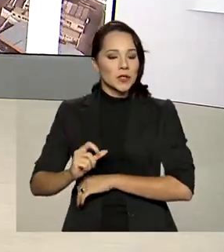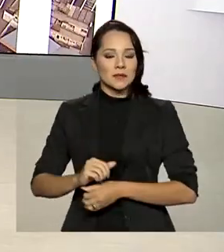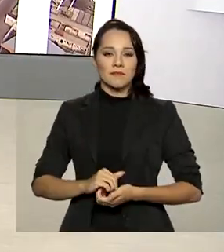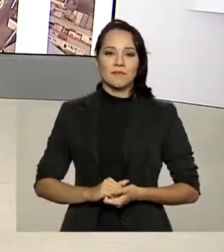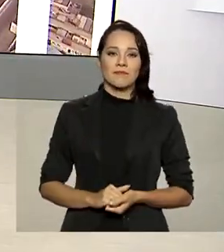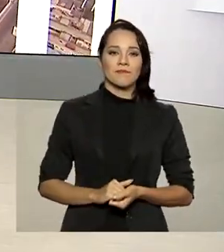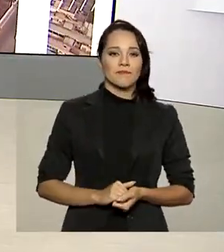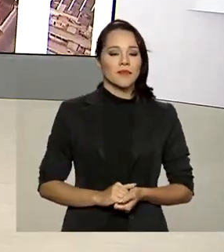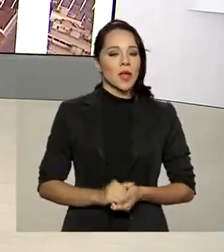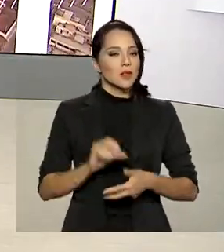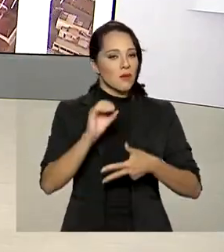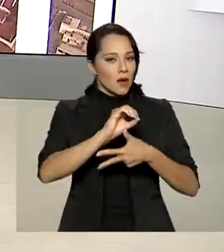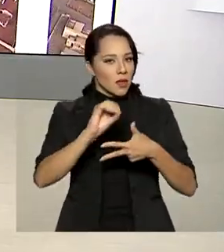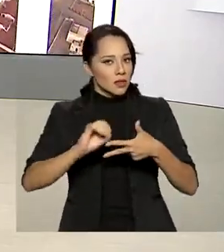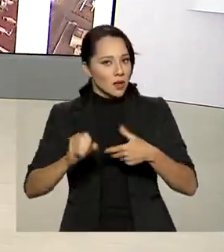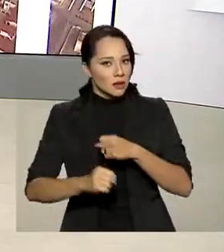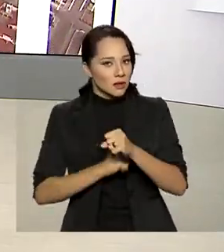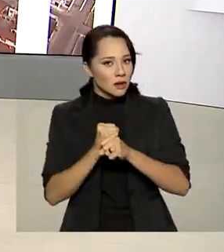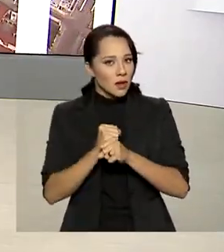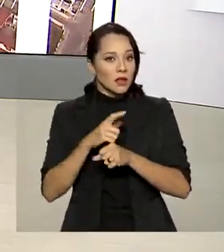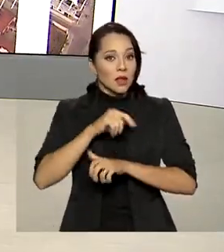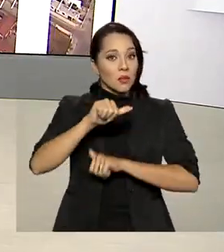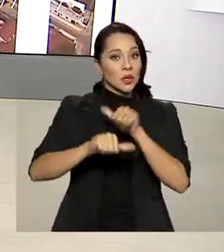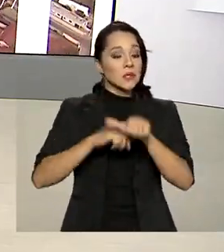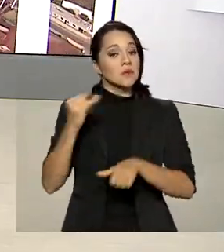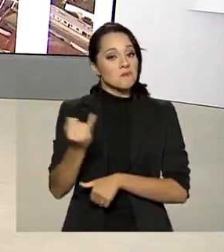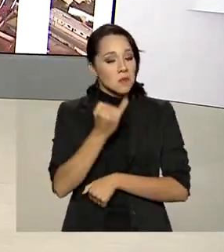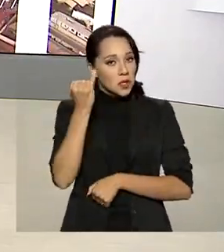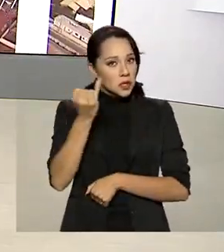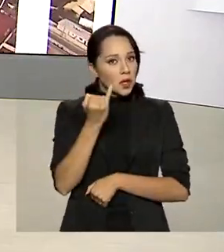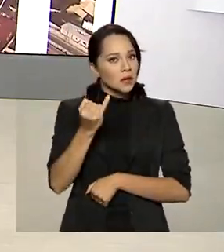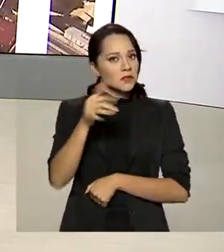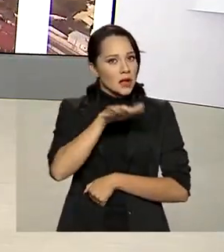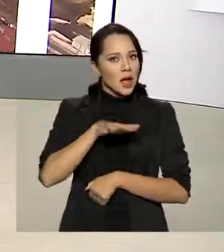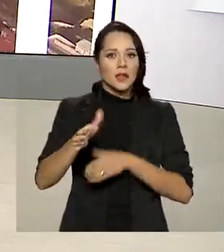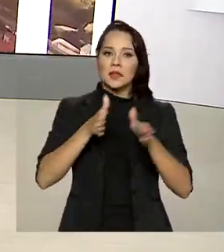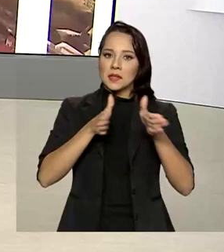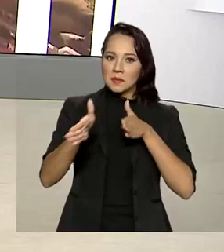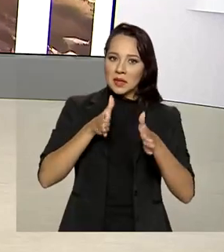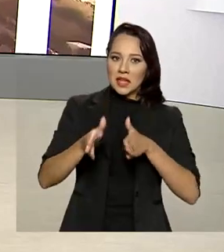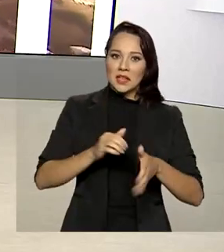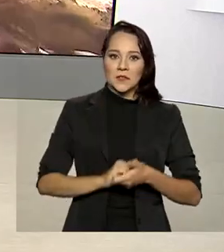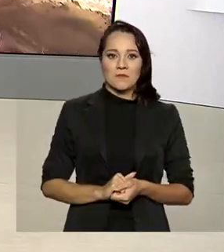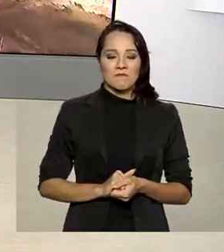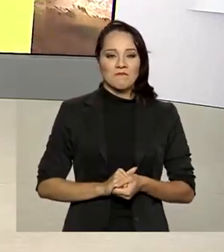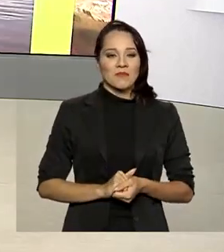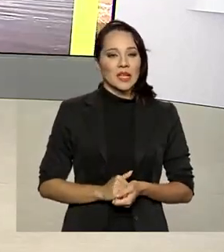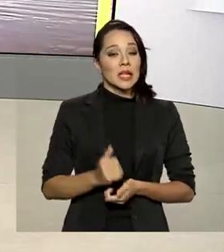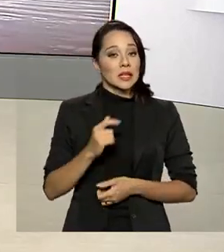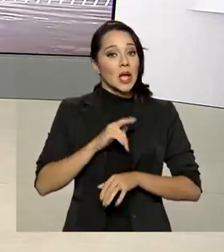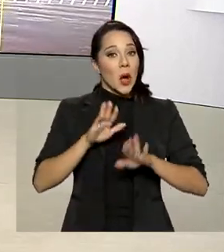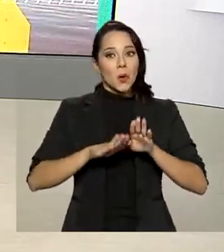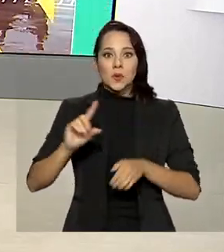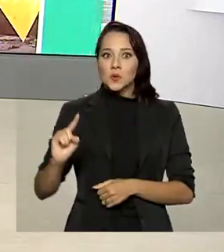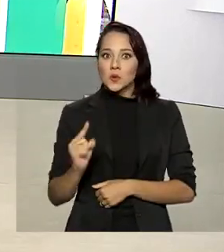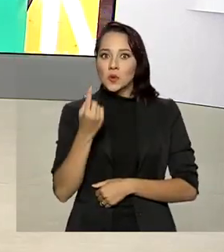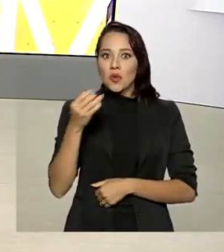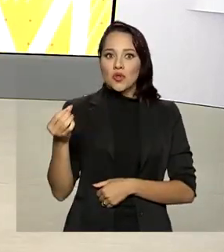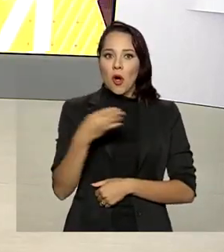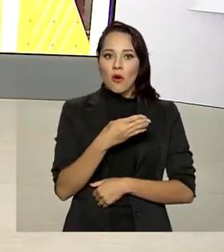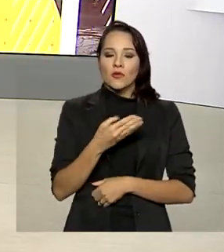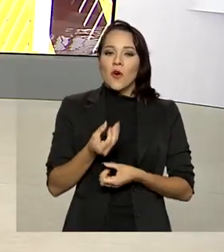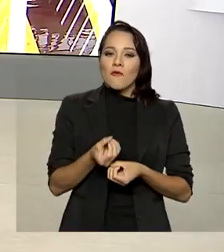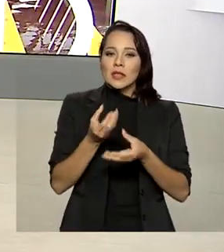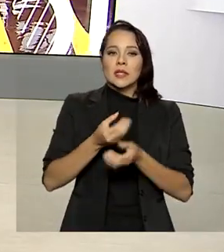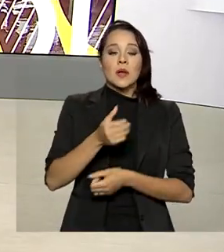O Enem deste ano tem mudanças importantes do ponto de vista da acessibilidade. Recursos inéditos estão